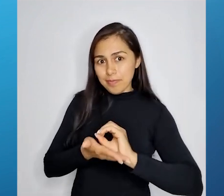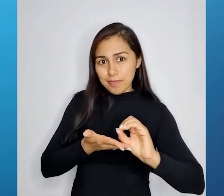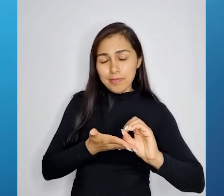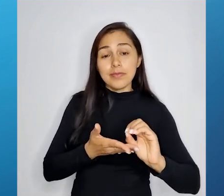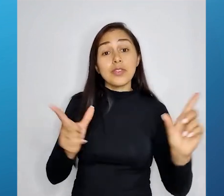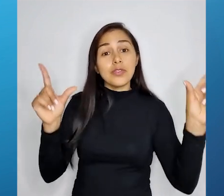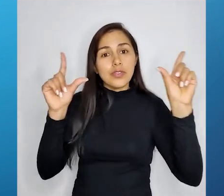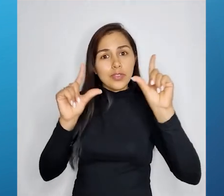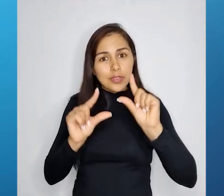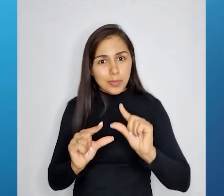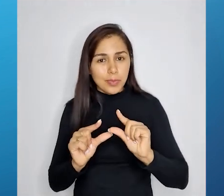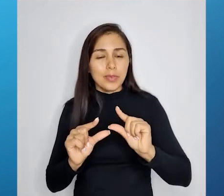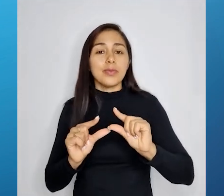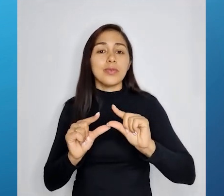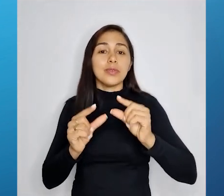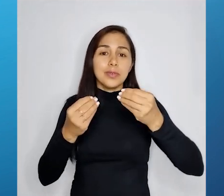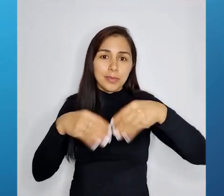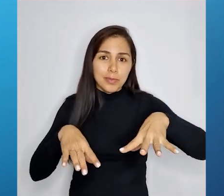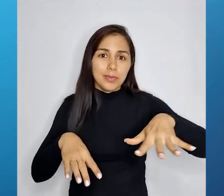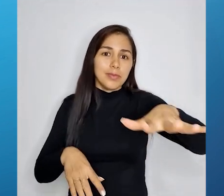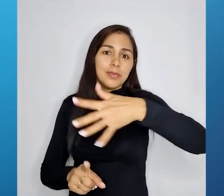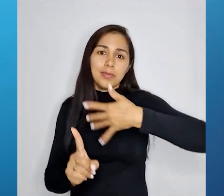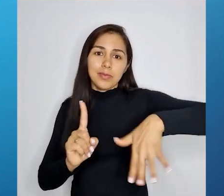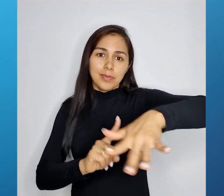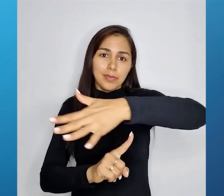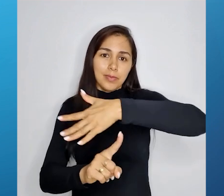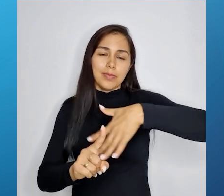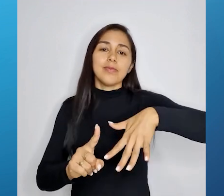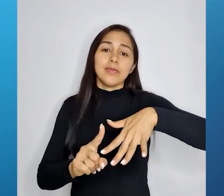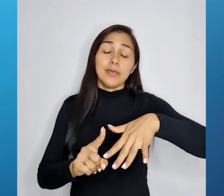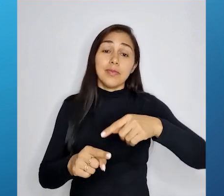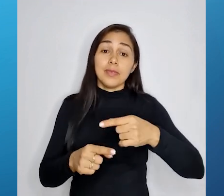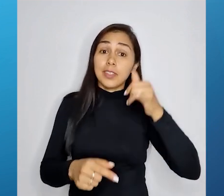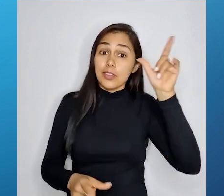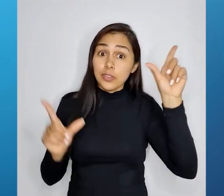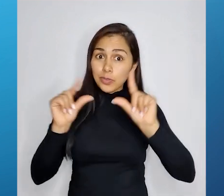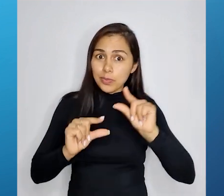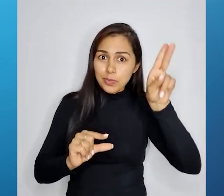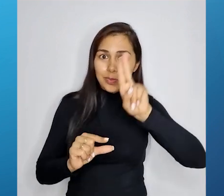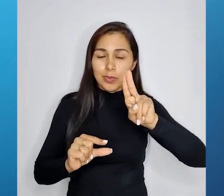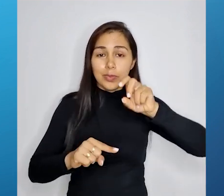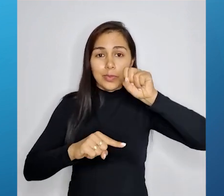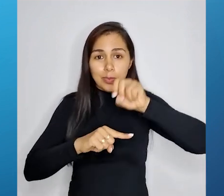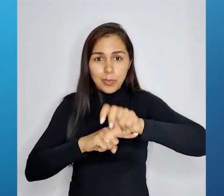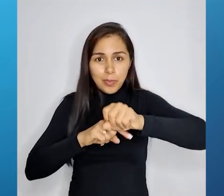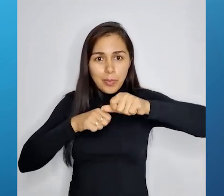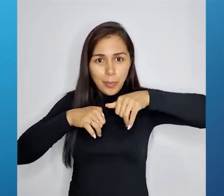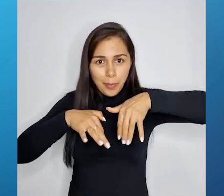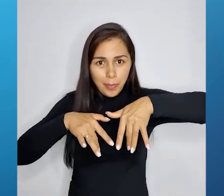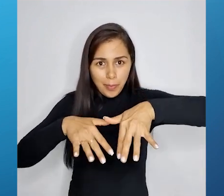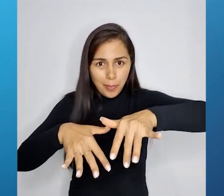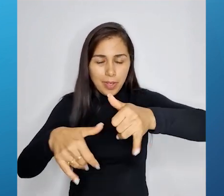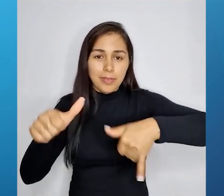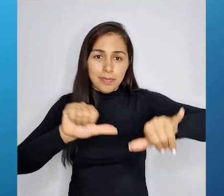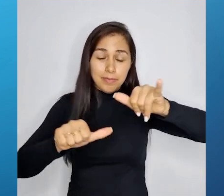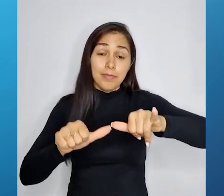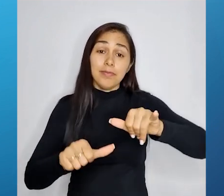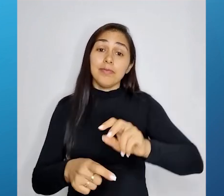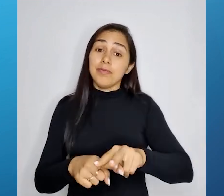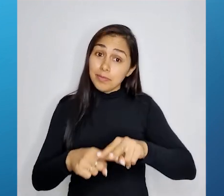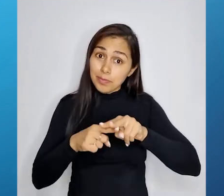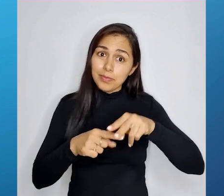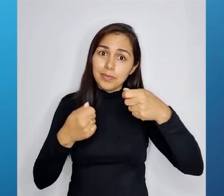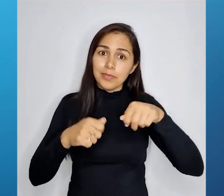diminuição dos impactos causados, reduzindo a utilização de agrotóxicos e fertilizantes químicos. Então, os bioinseticidas são